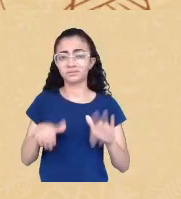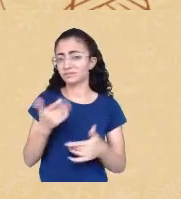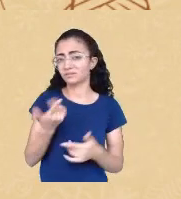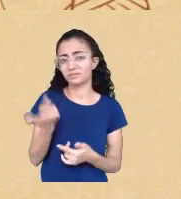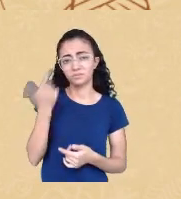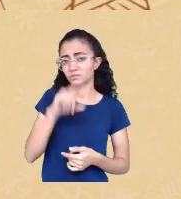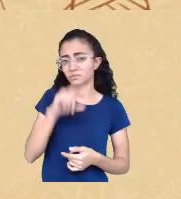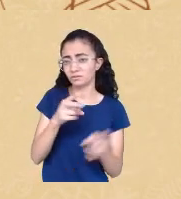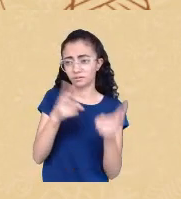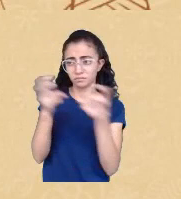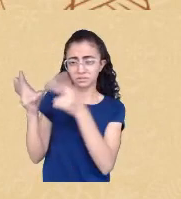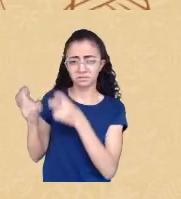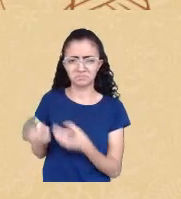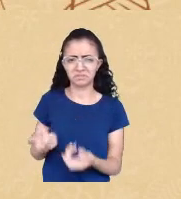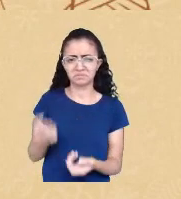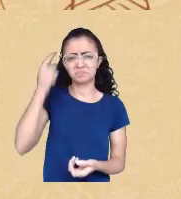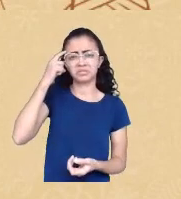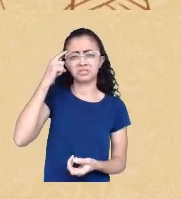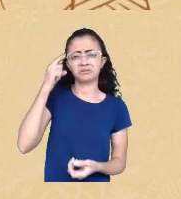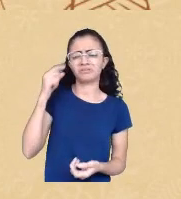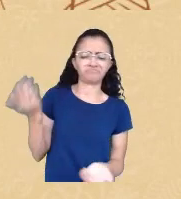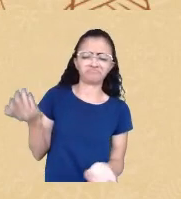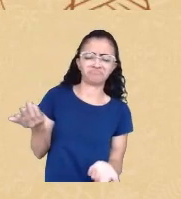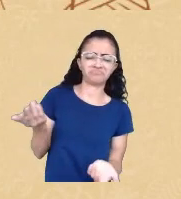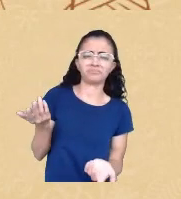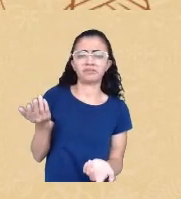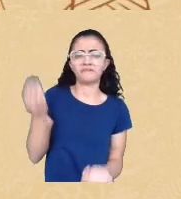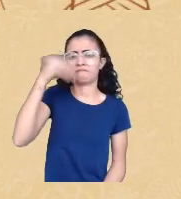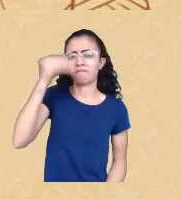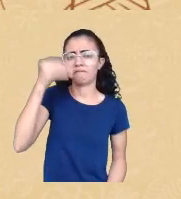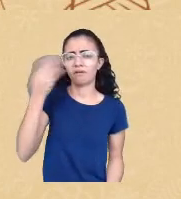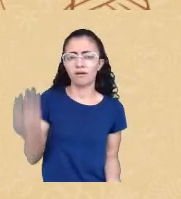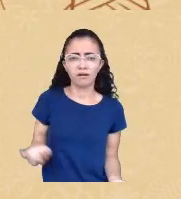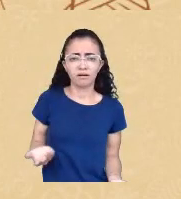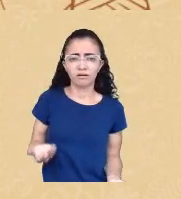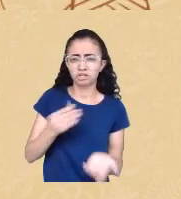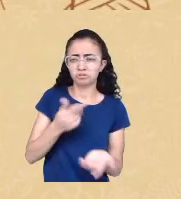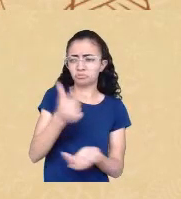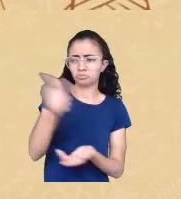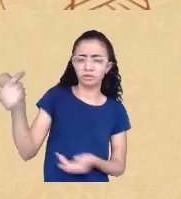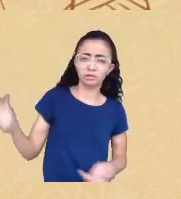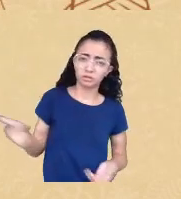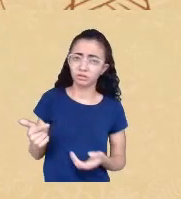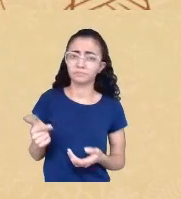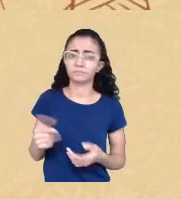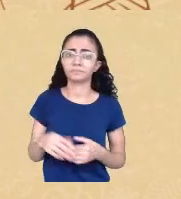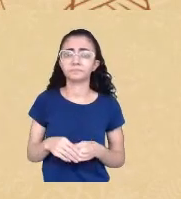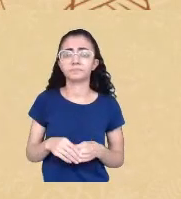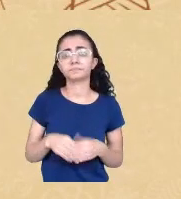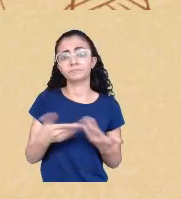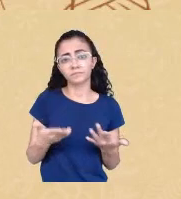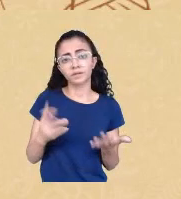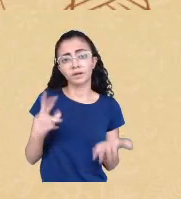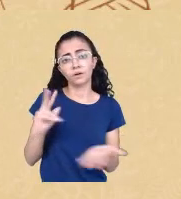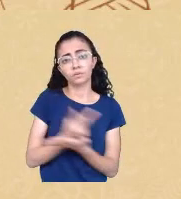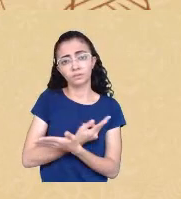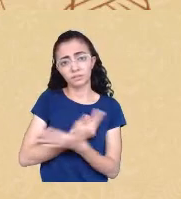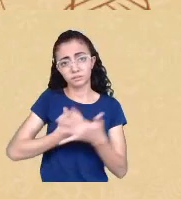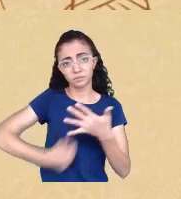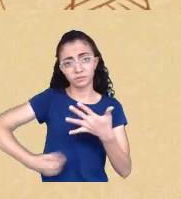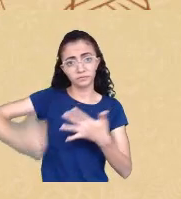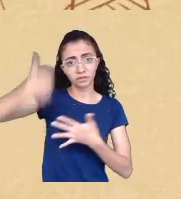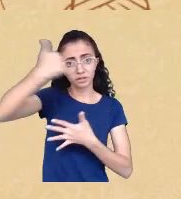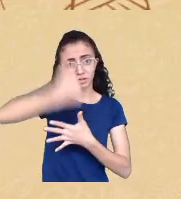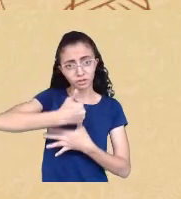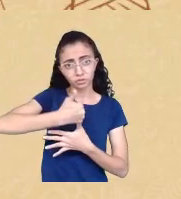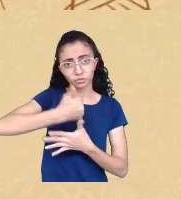não é tanto assim mas isso implica diretamente em perder privilégios ou melhor eu nem gosto de dizer